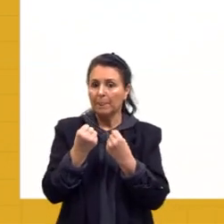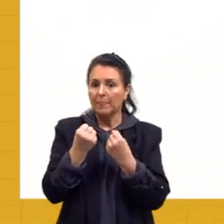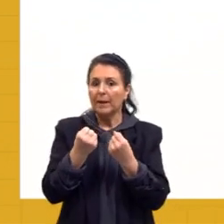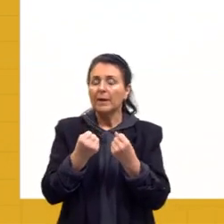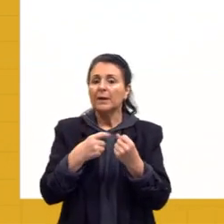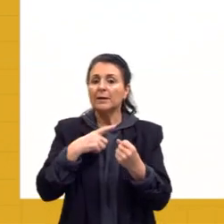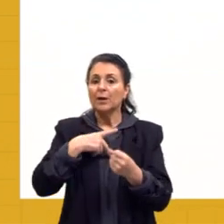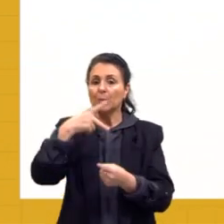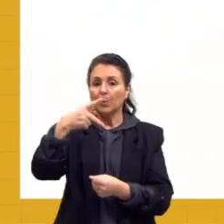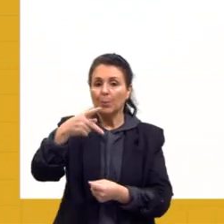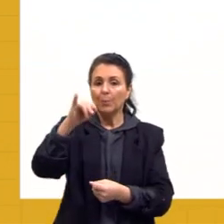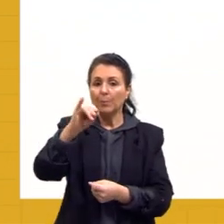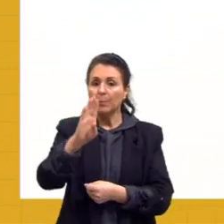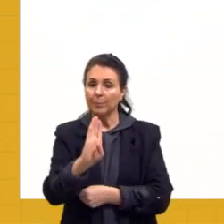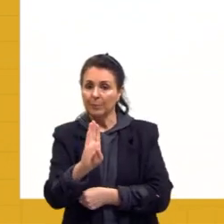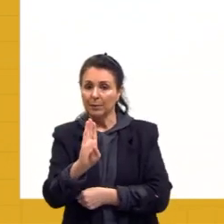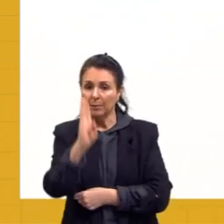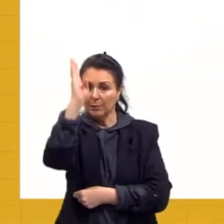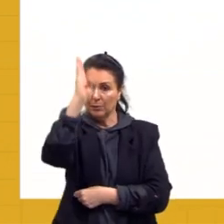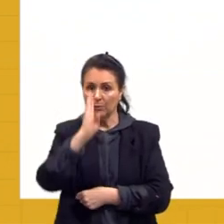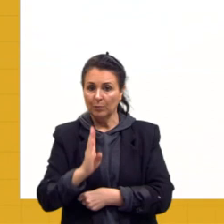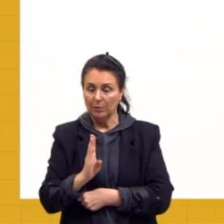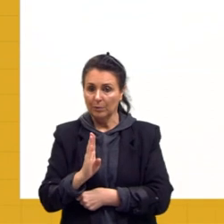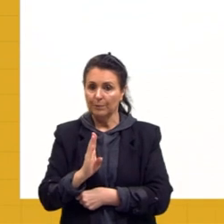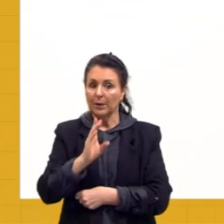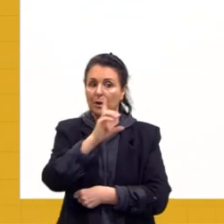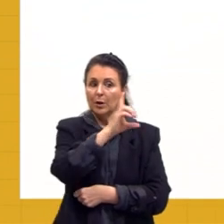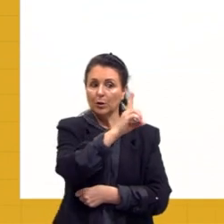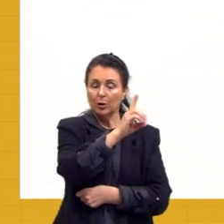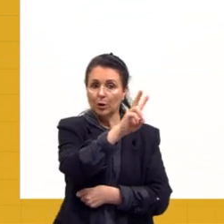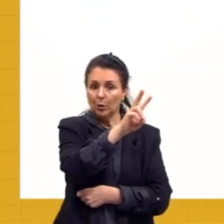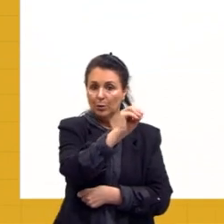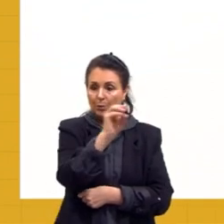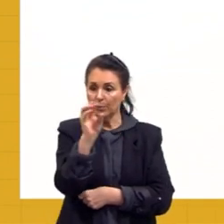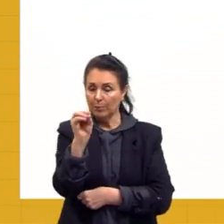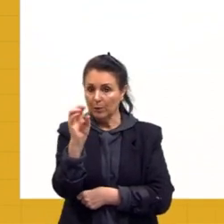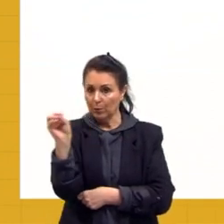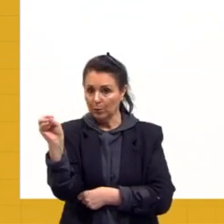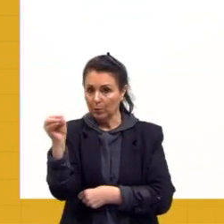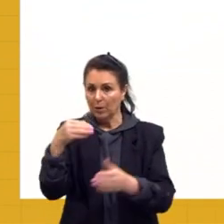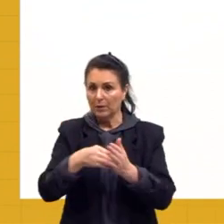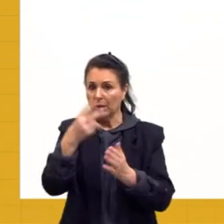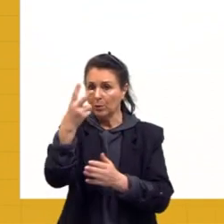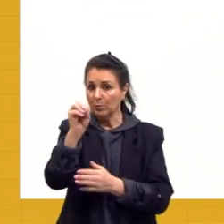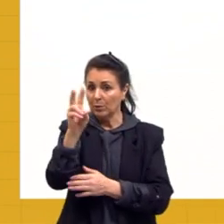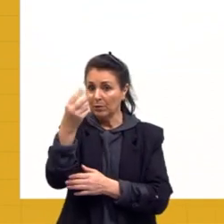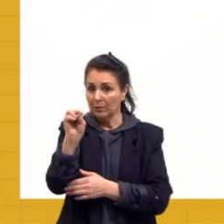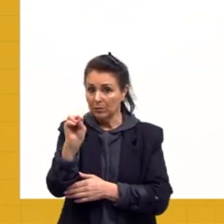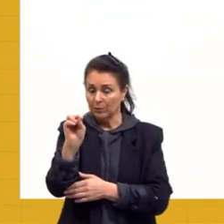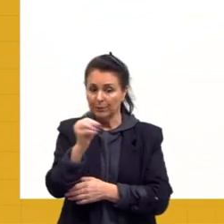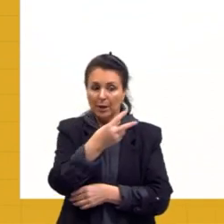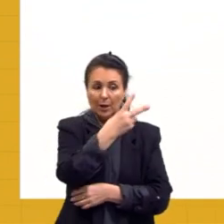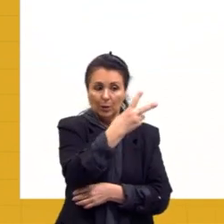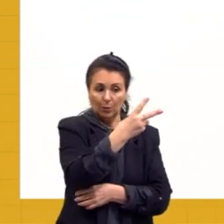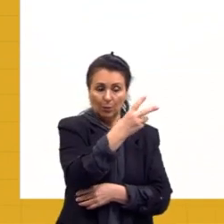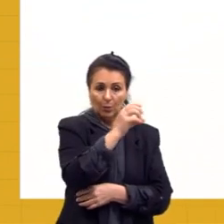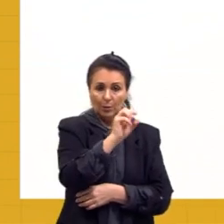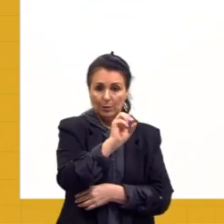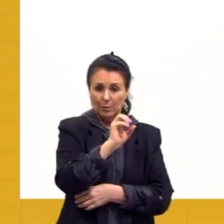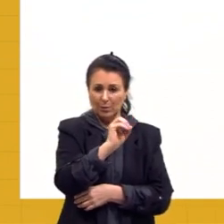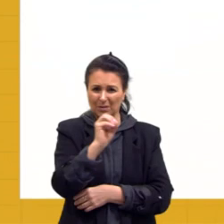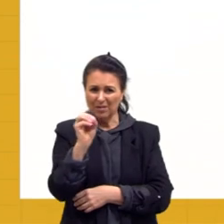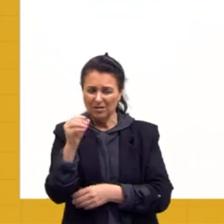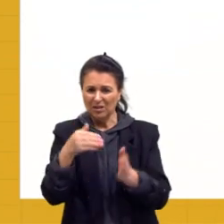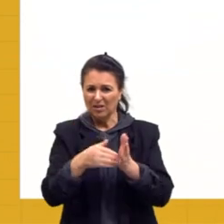o PIB brasileiro, né, então, olha aqui, de 2000 até 2020. De 2000 até 2007,